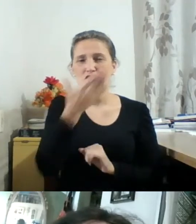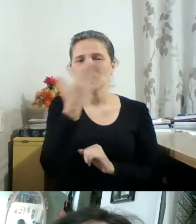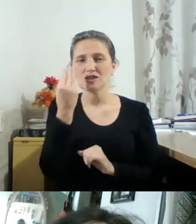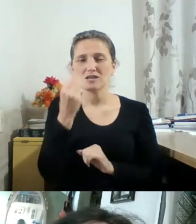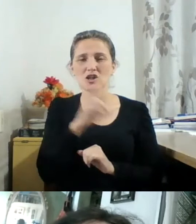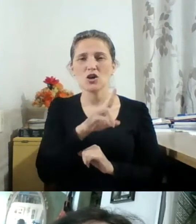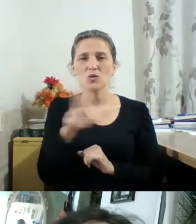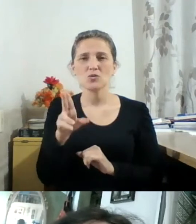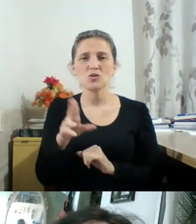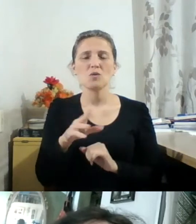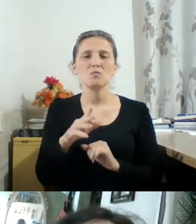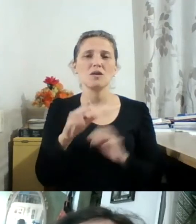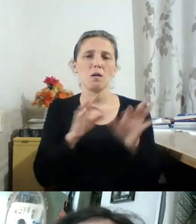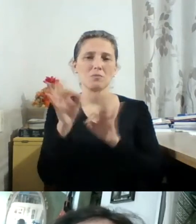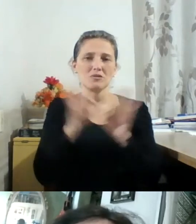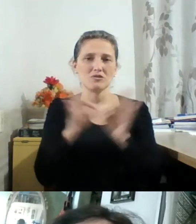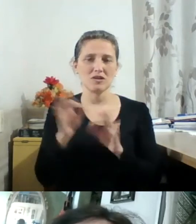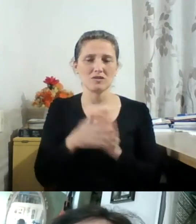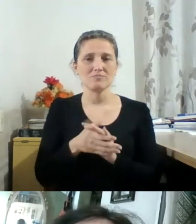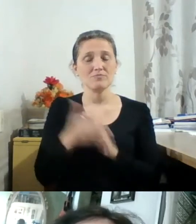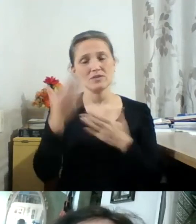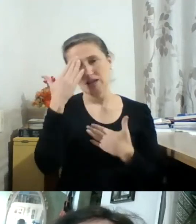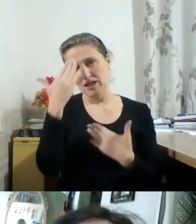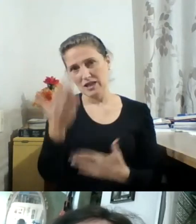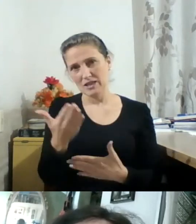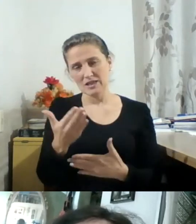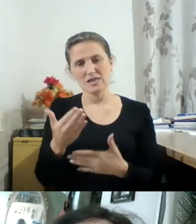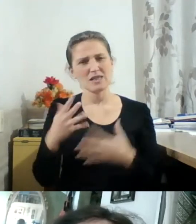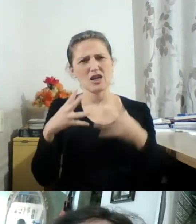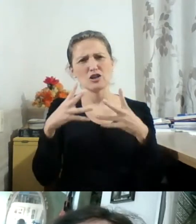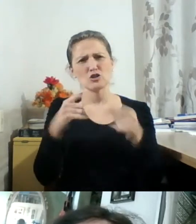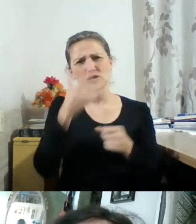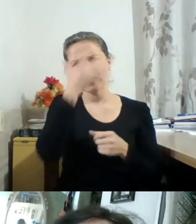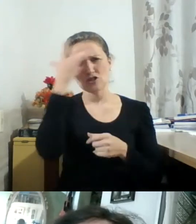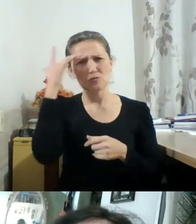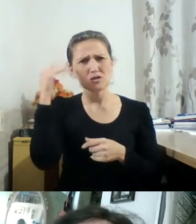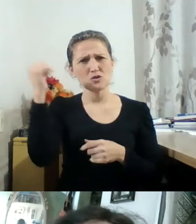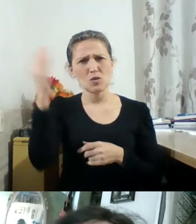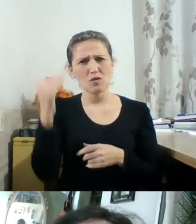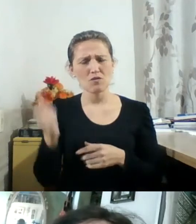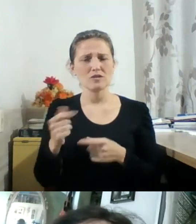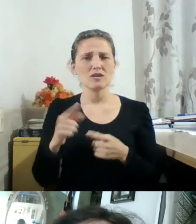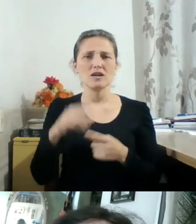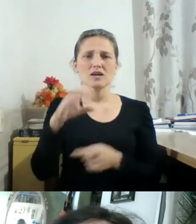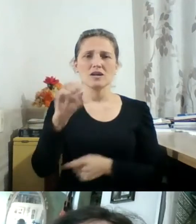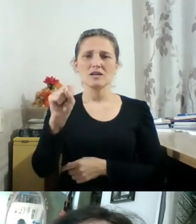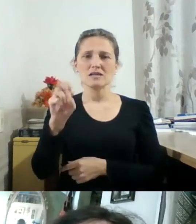e... e quem mais? Sérgio. Sérgio Burgui. Sérgio Burgui, naturalmente.